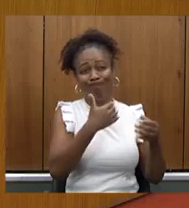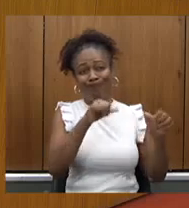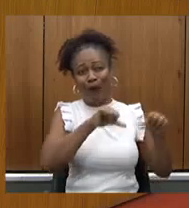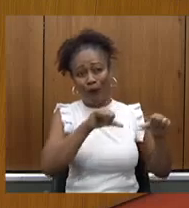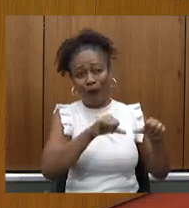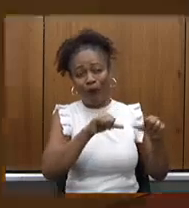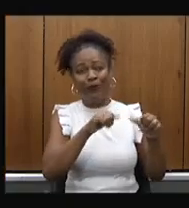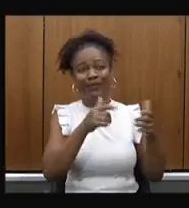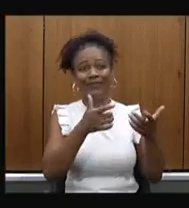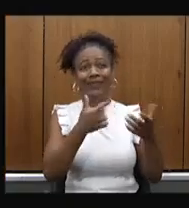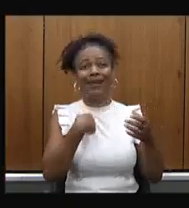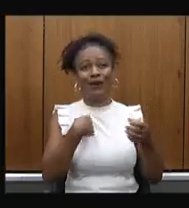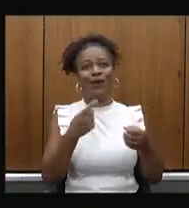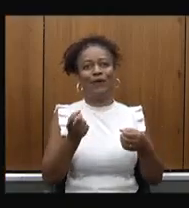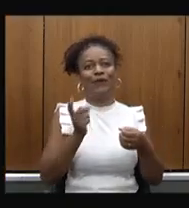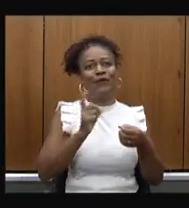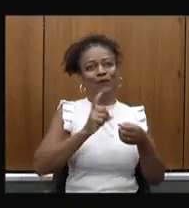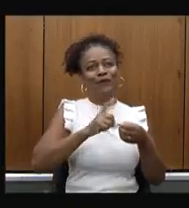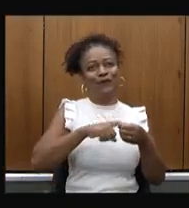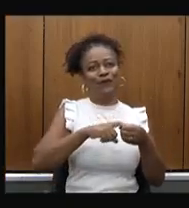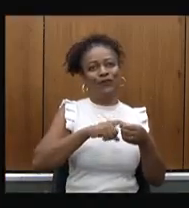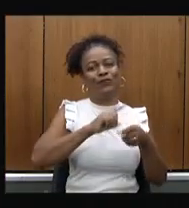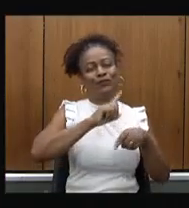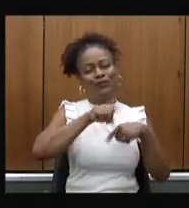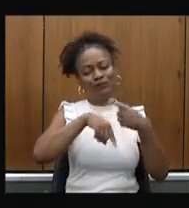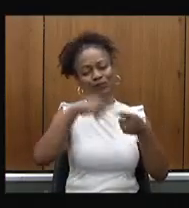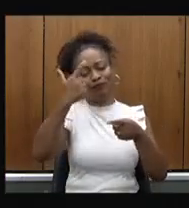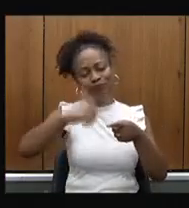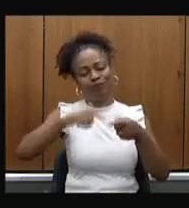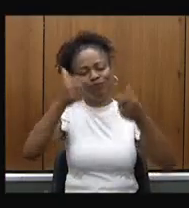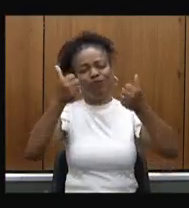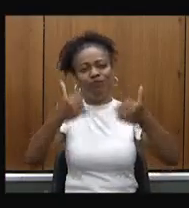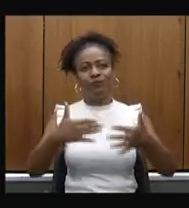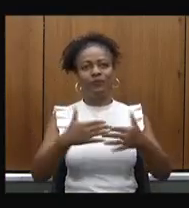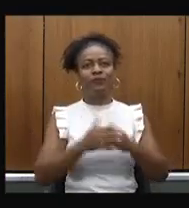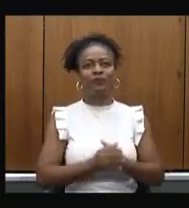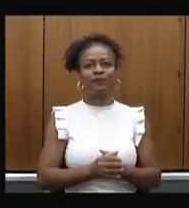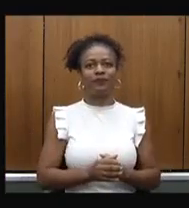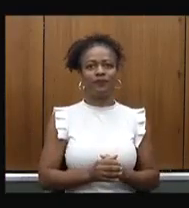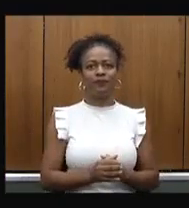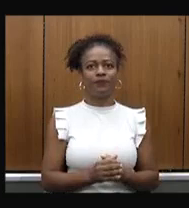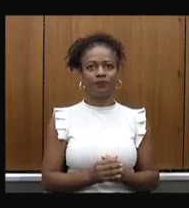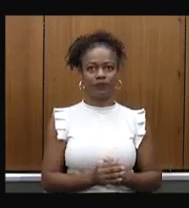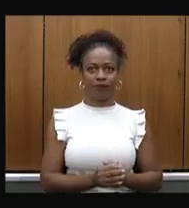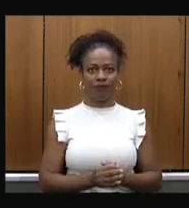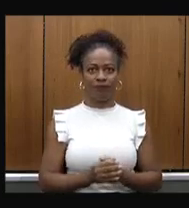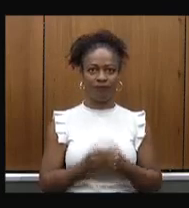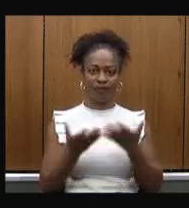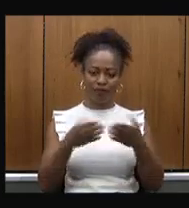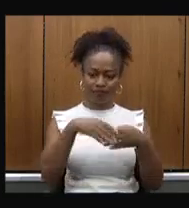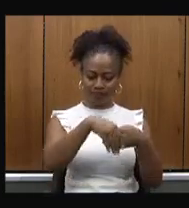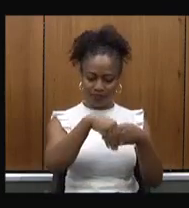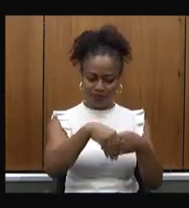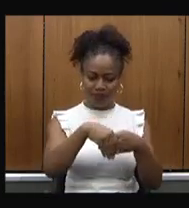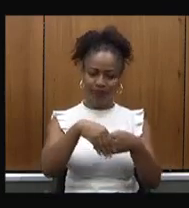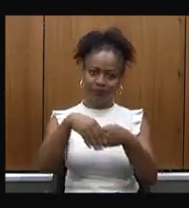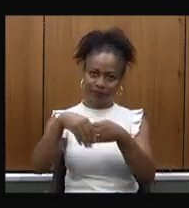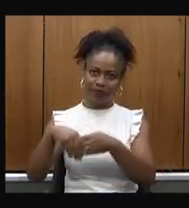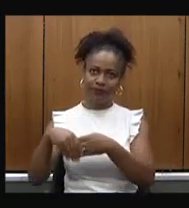eu volto posteriormente a falar. quero cumprimentar a vossa excelência, cumprimentar